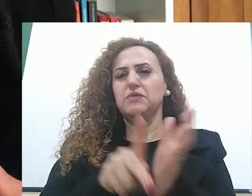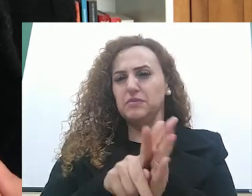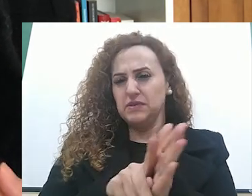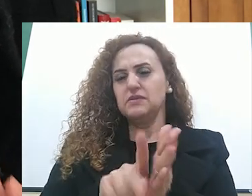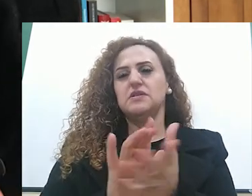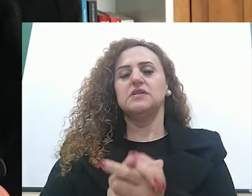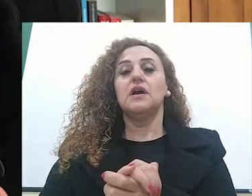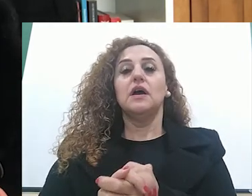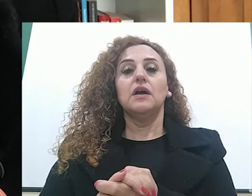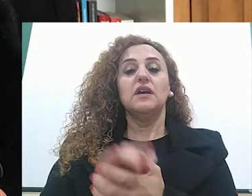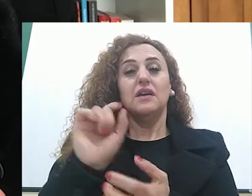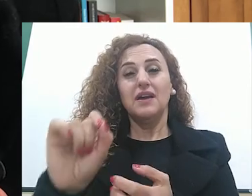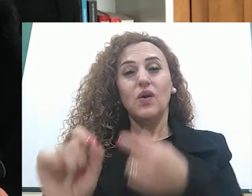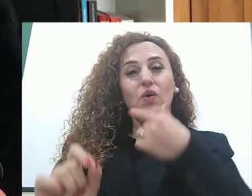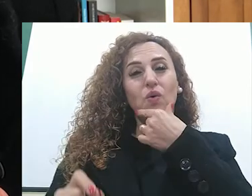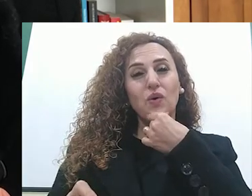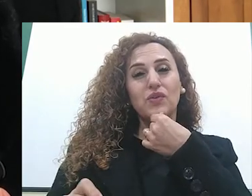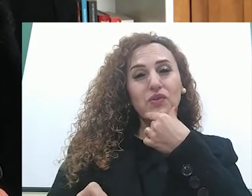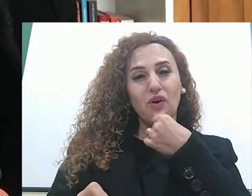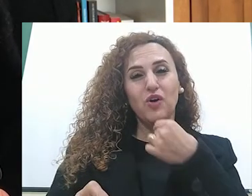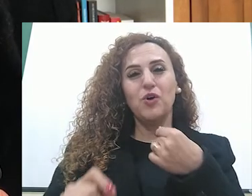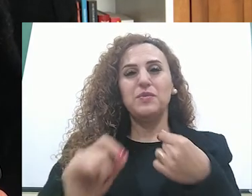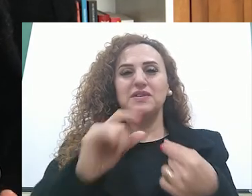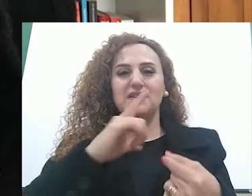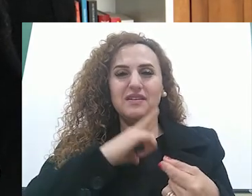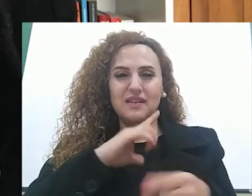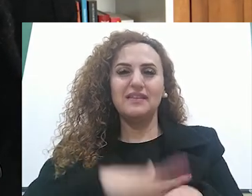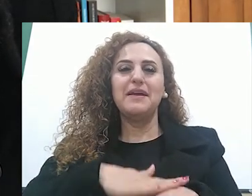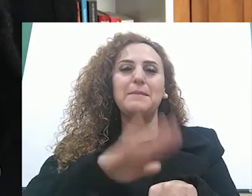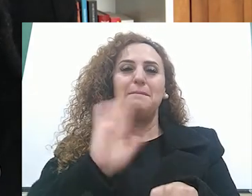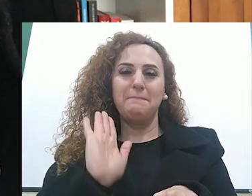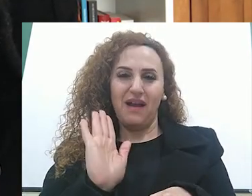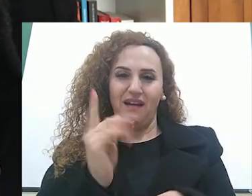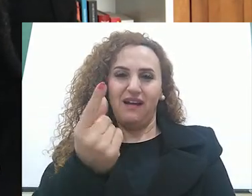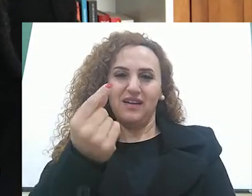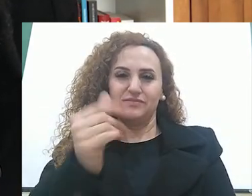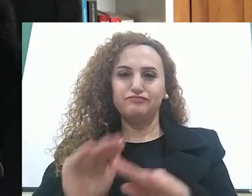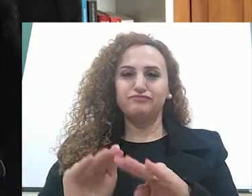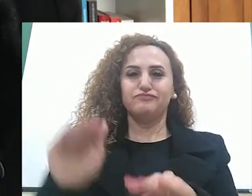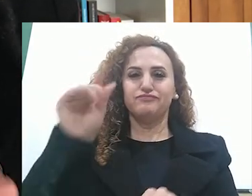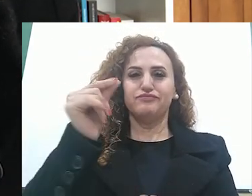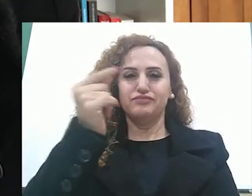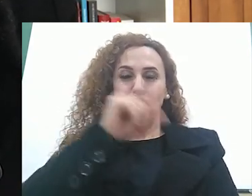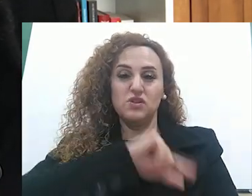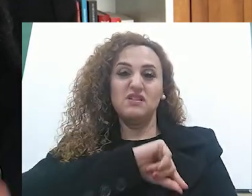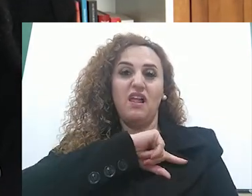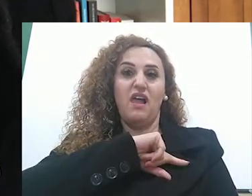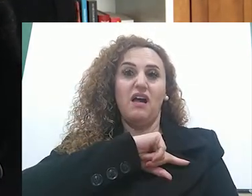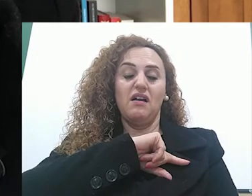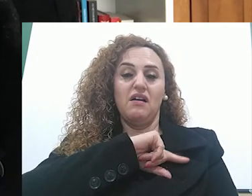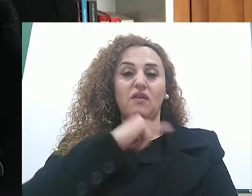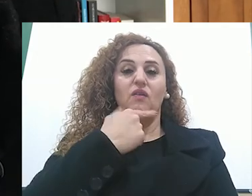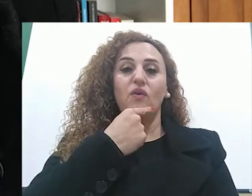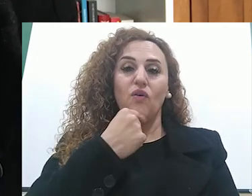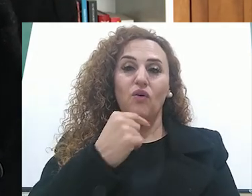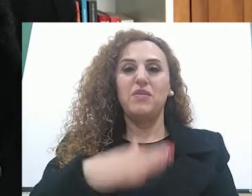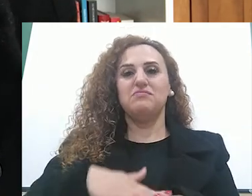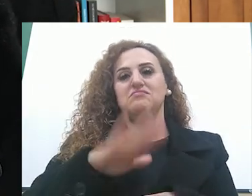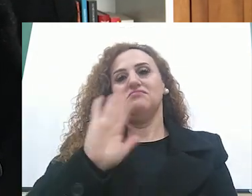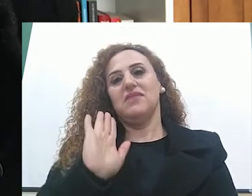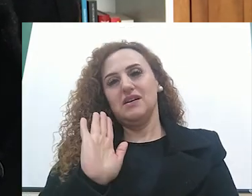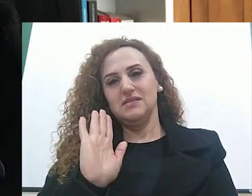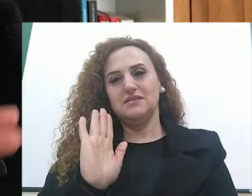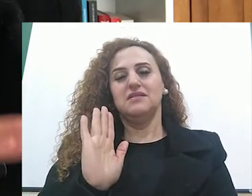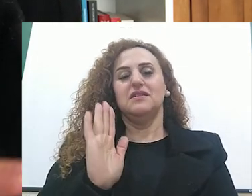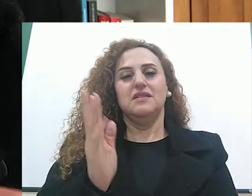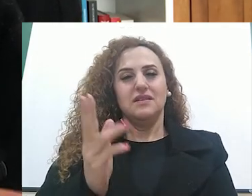professores homens, ainda ganham 12% a mais do que as professoras mulheres. Isso está explicado por essa distribuição, né? Que